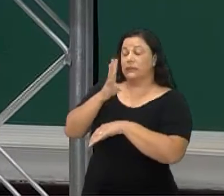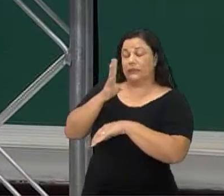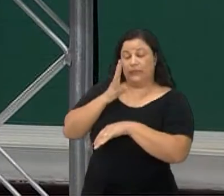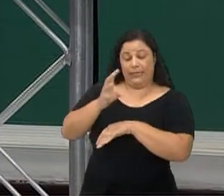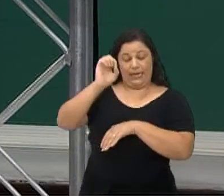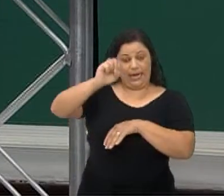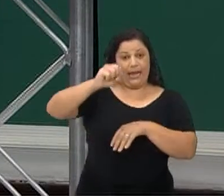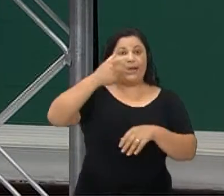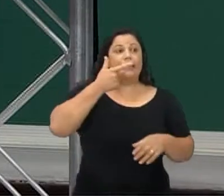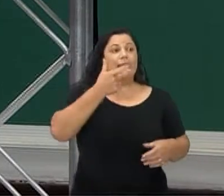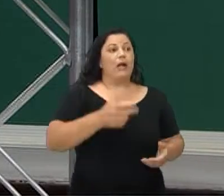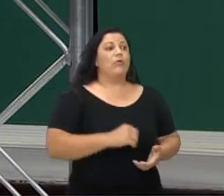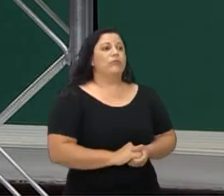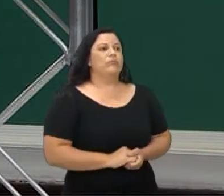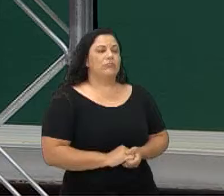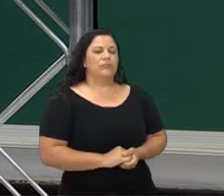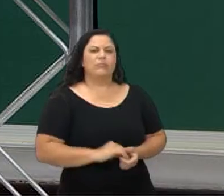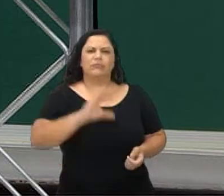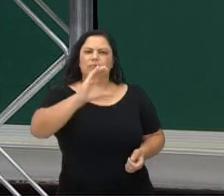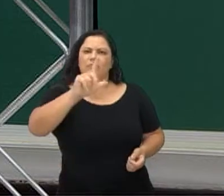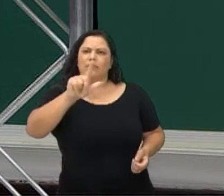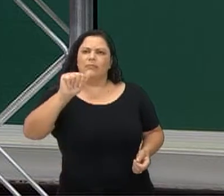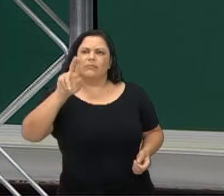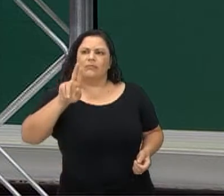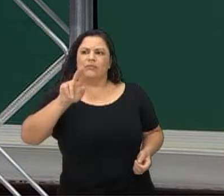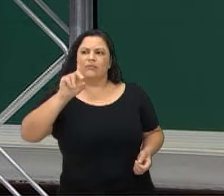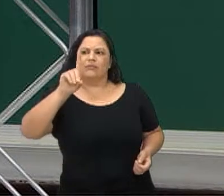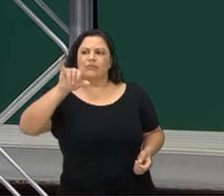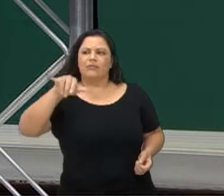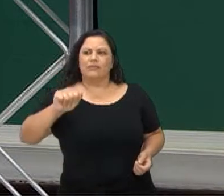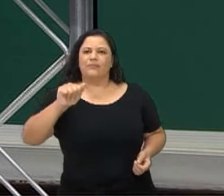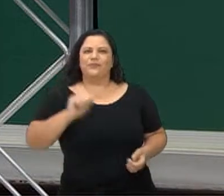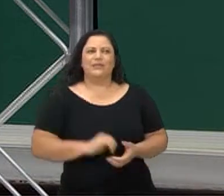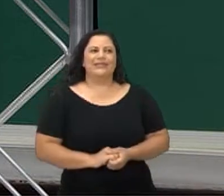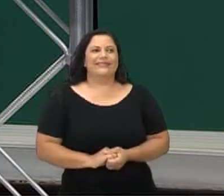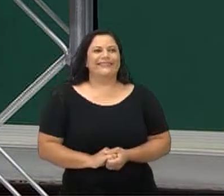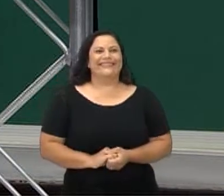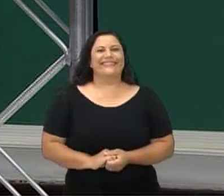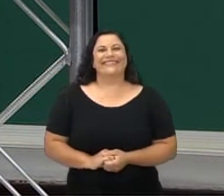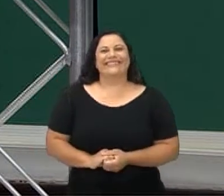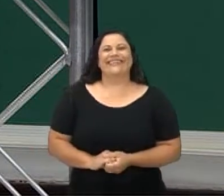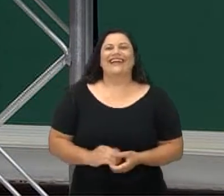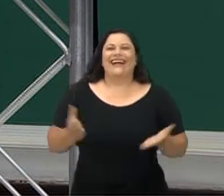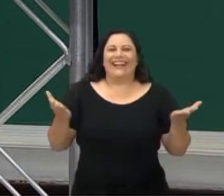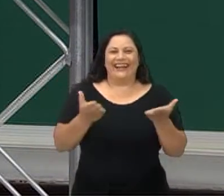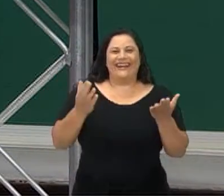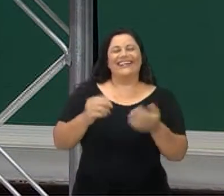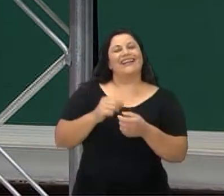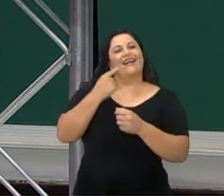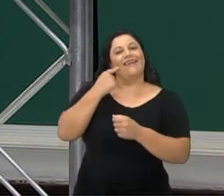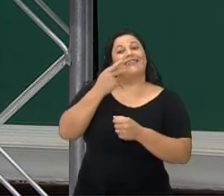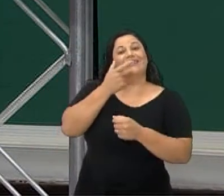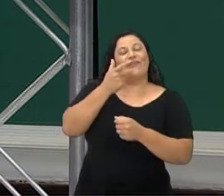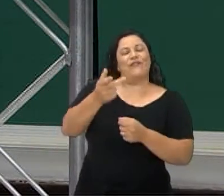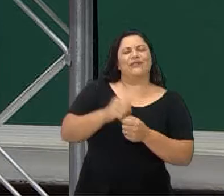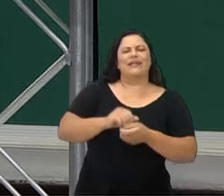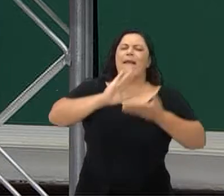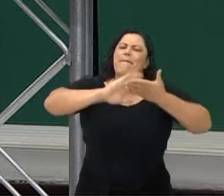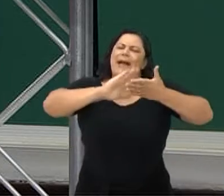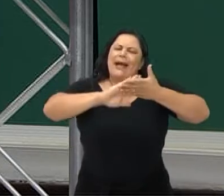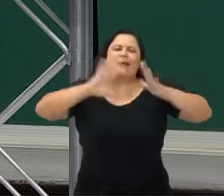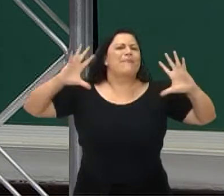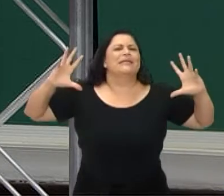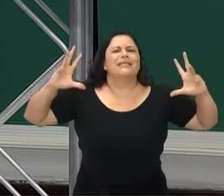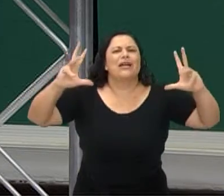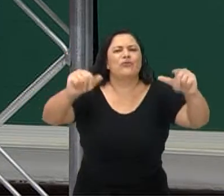Cláudia Kondageski, acredito que seja mais ou menos isso. Espero que não tenha errado. Parabéns a